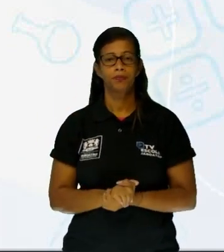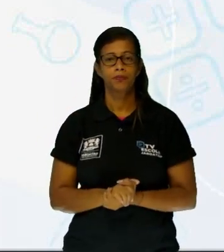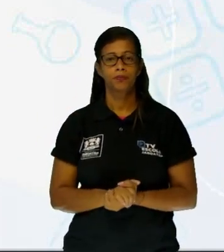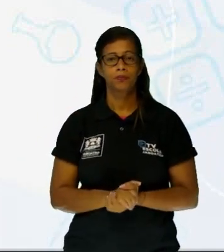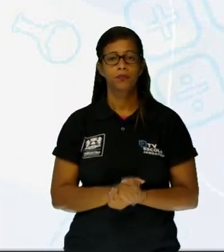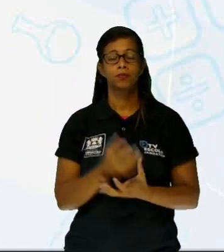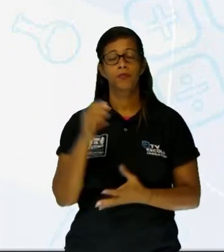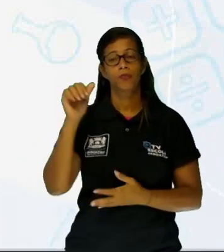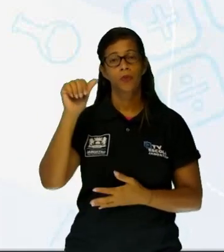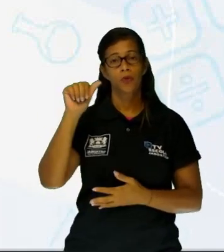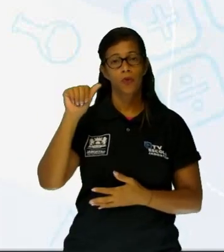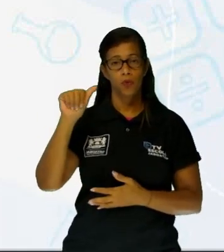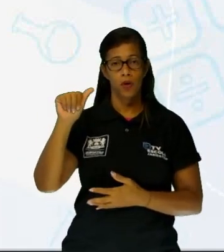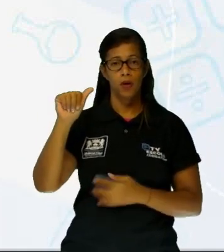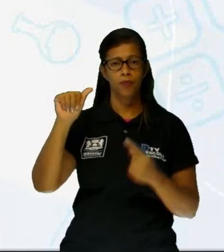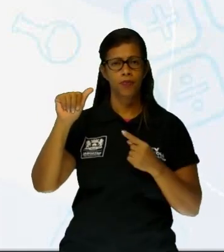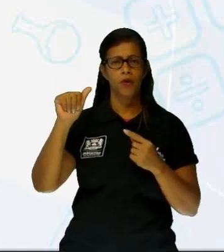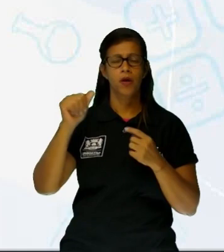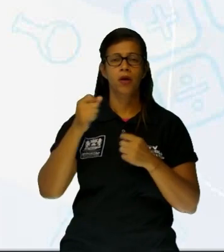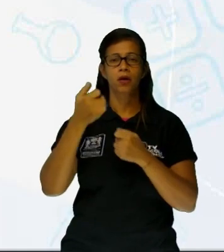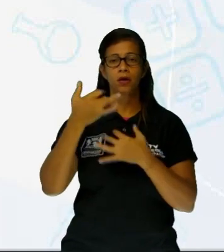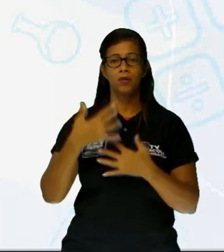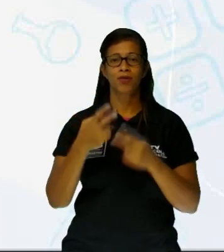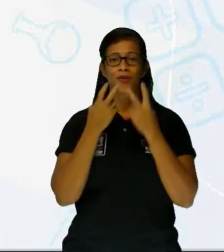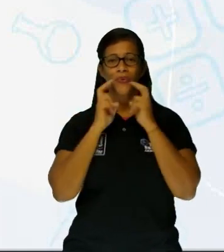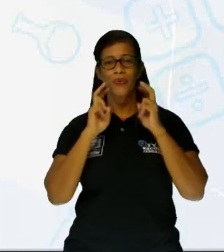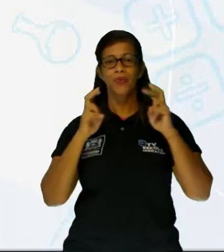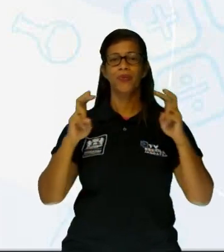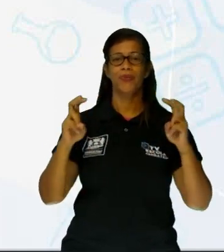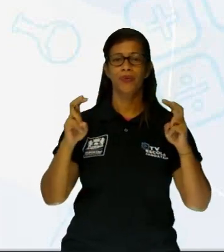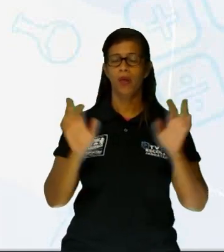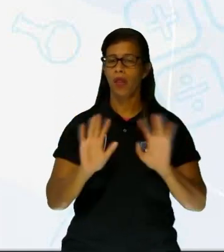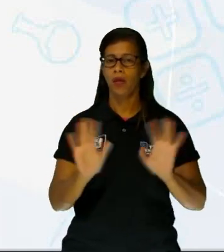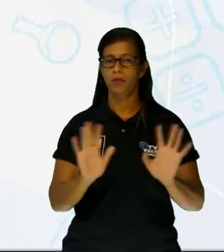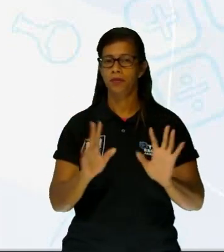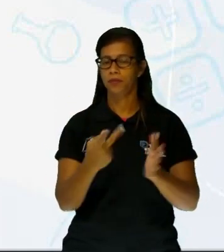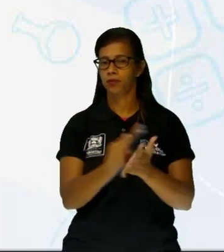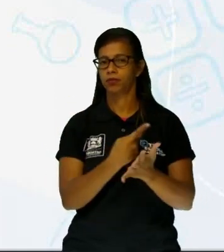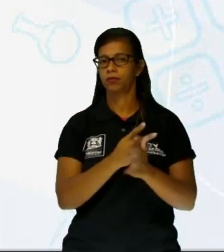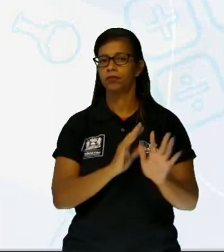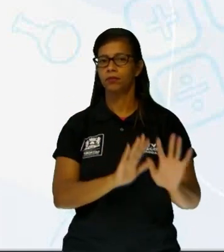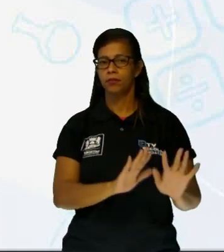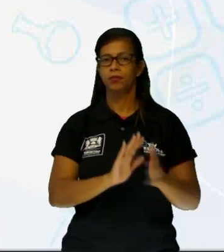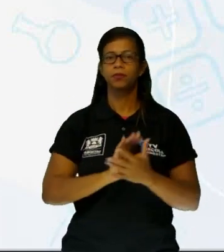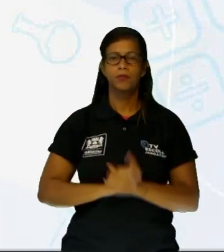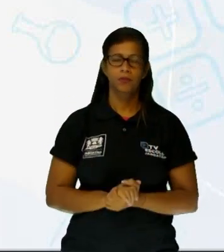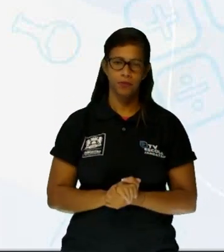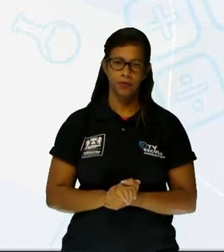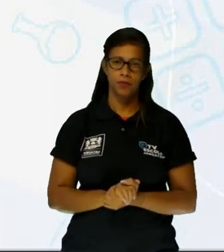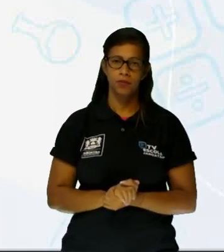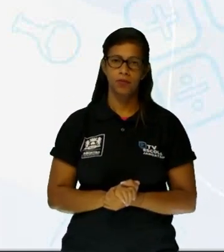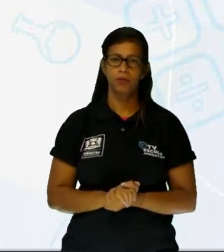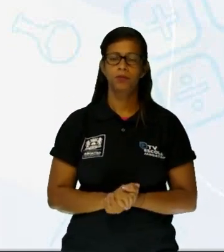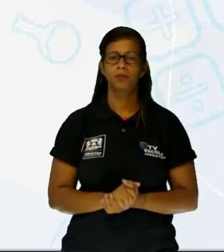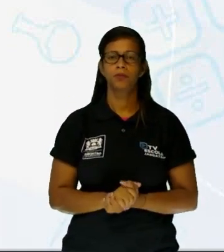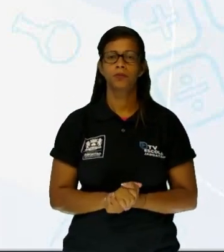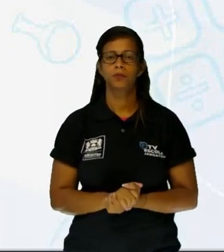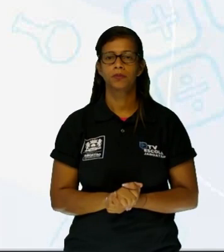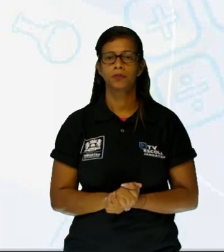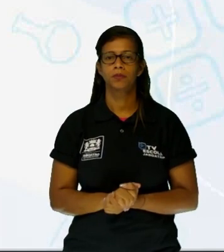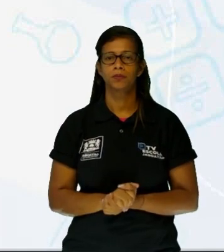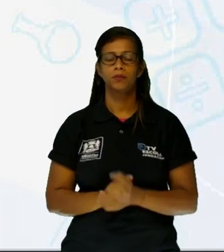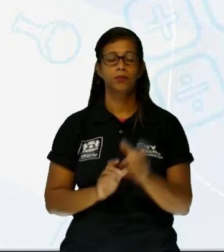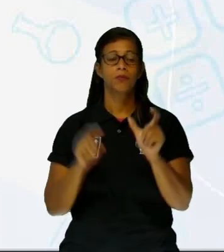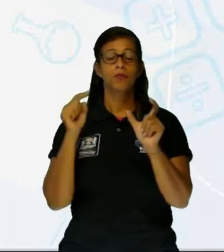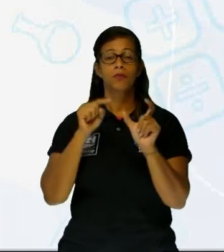Alardeia, ou seja, seria gritos, chamadas... Não, não é o caso. Eu já desfaço aí o meu comentário inicial, por conta da palavra alardeia. Alardear